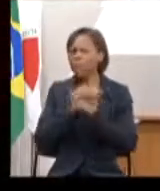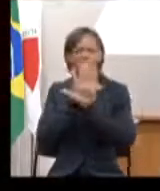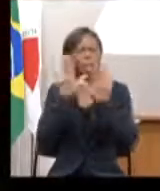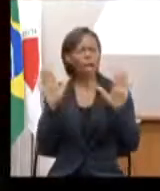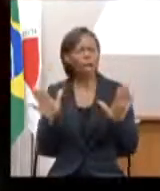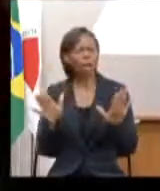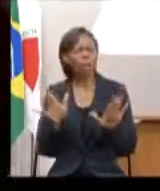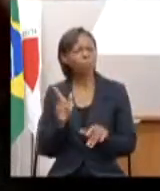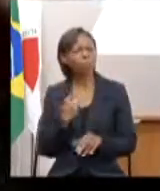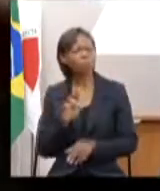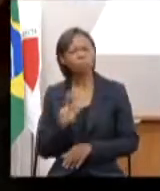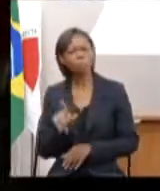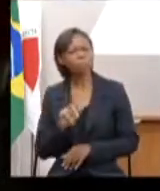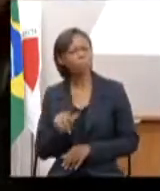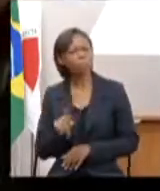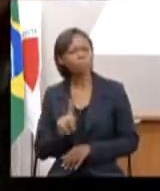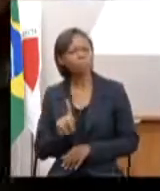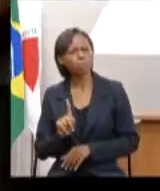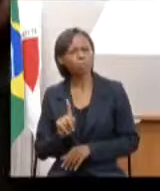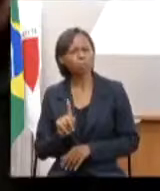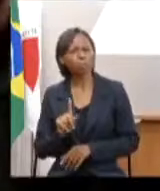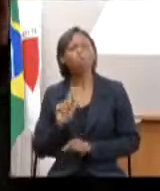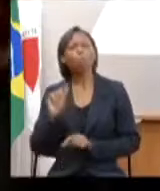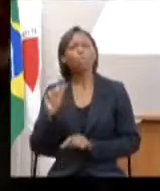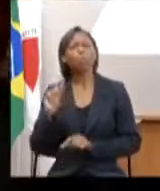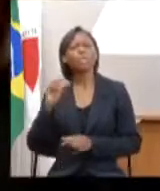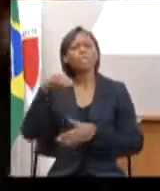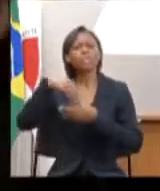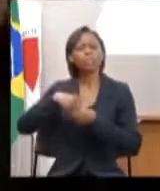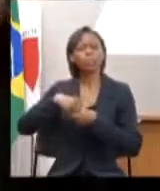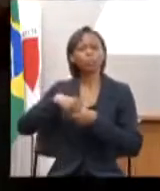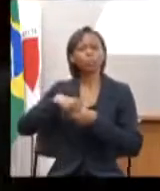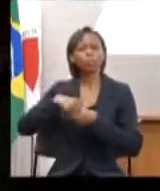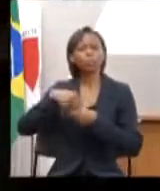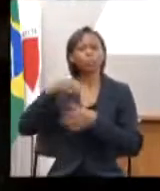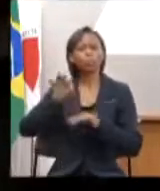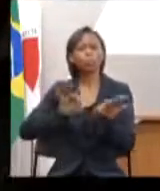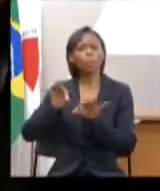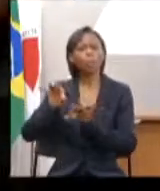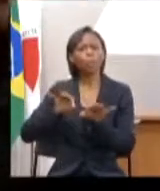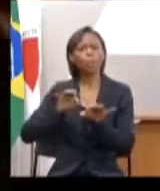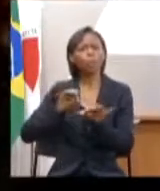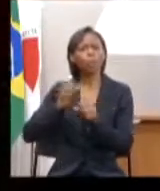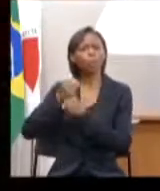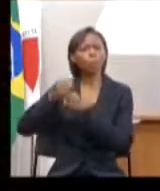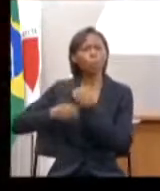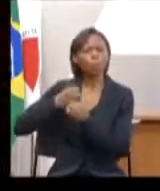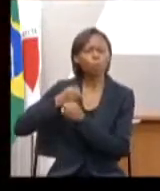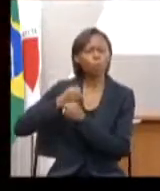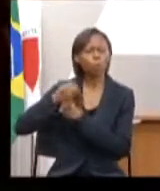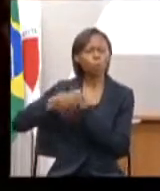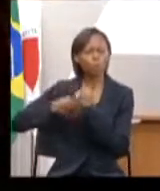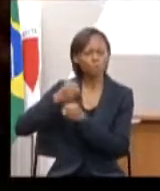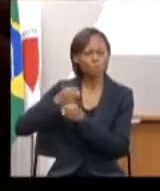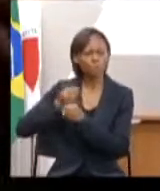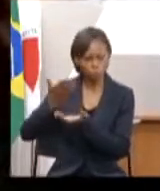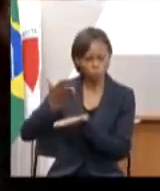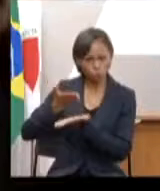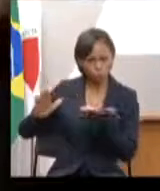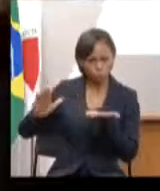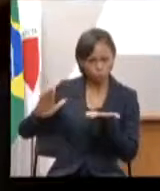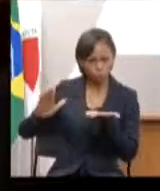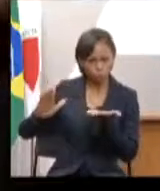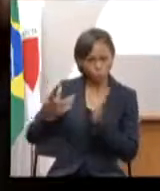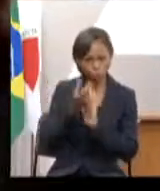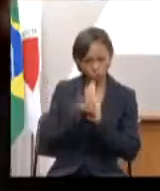o que é que tinha no plano plurianual se isso foi acolhido pelo orçamento se